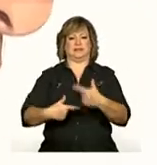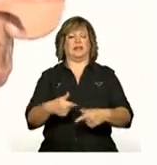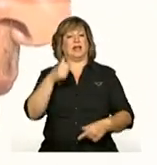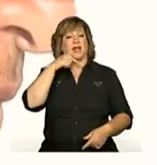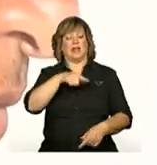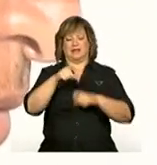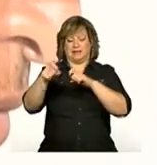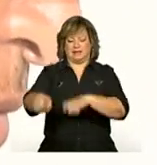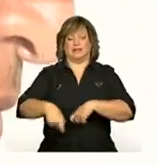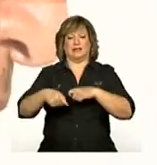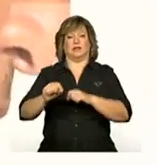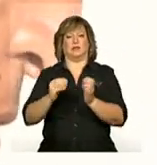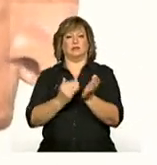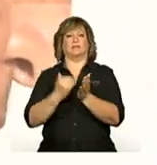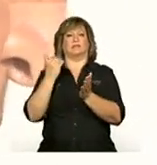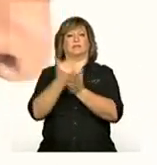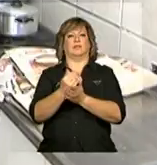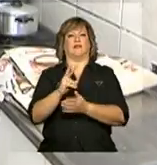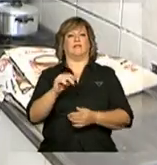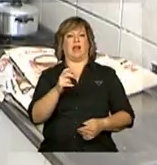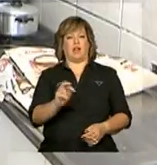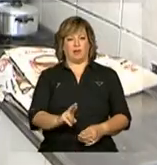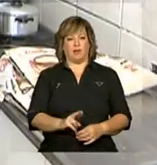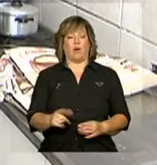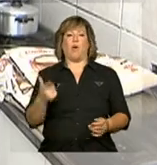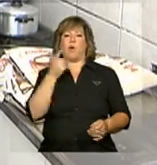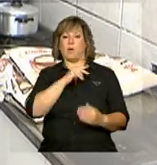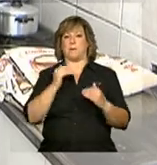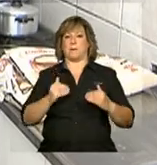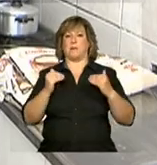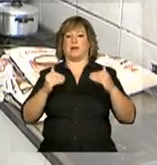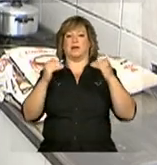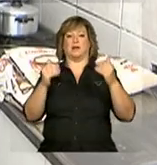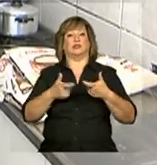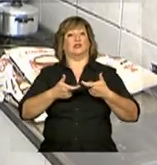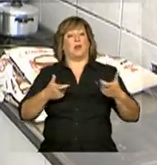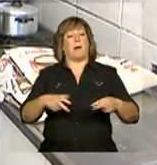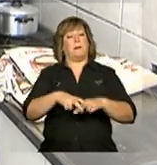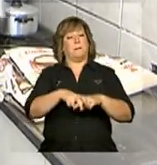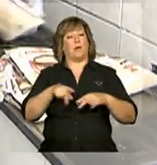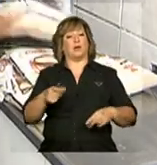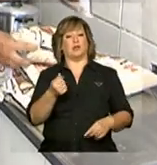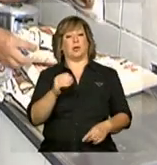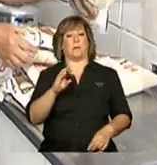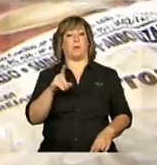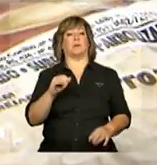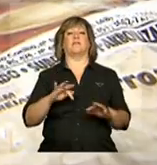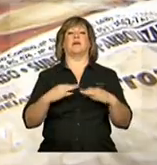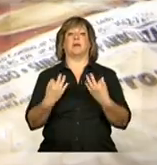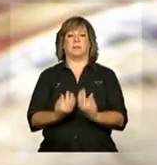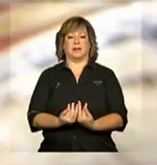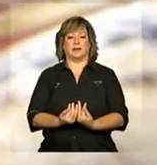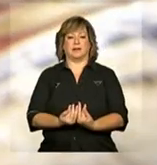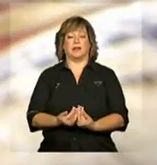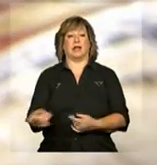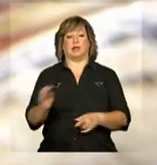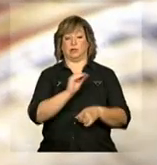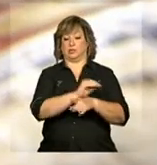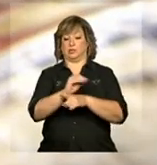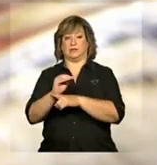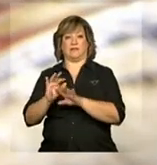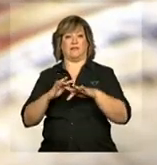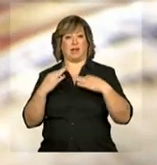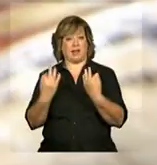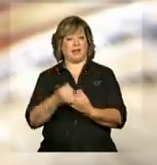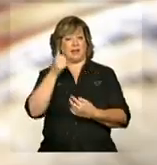agricultura multiplicou valores. Conseguiu crescer graças ao dinheiro do Bolsa Família. Para sustentar a família,